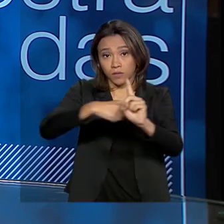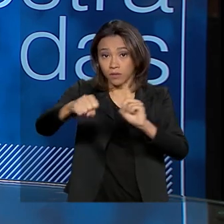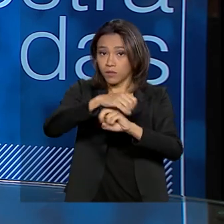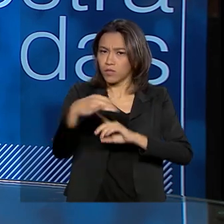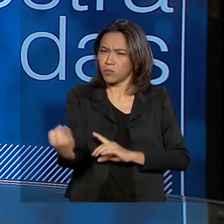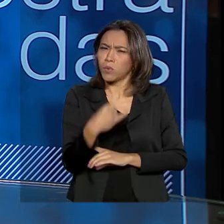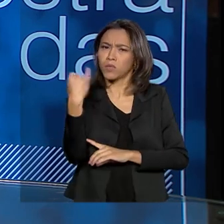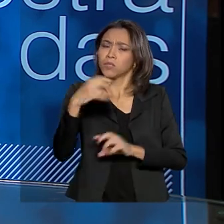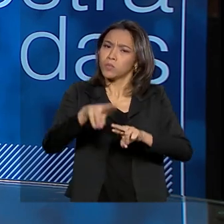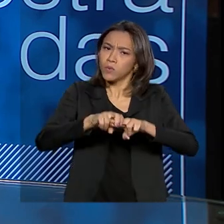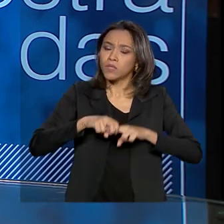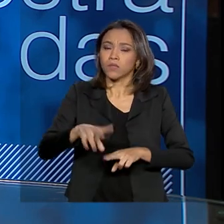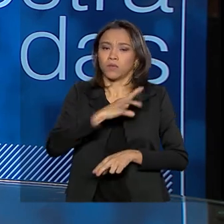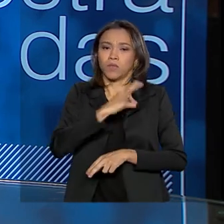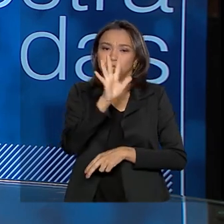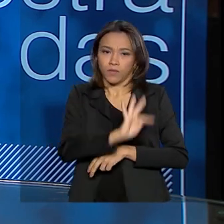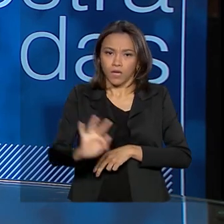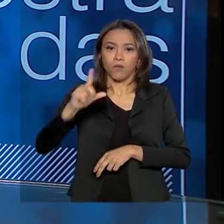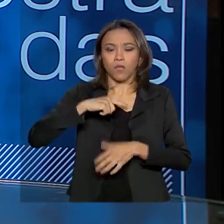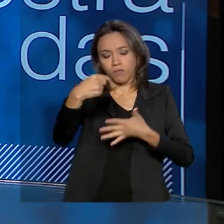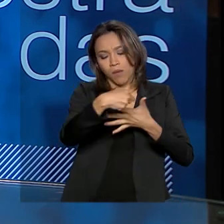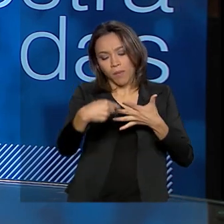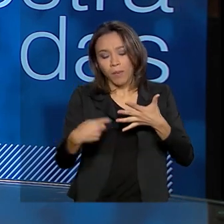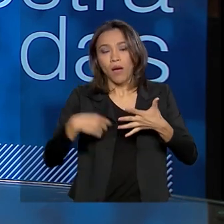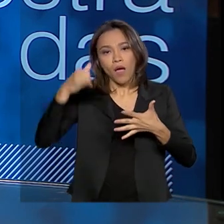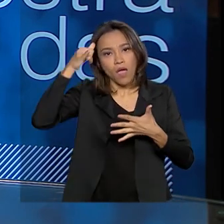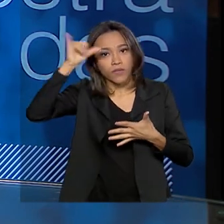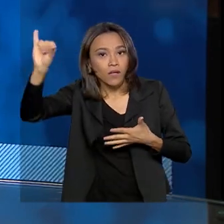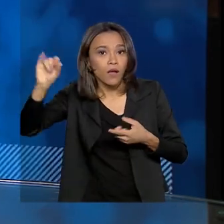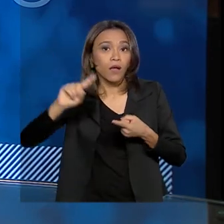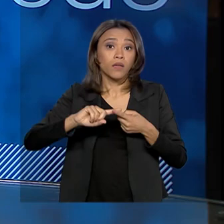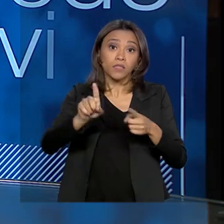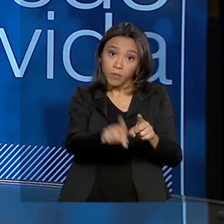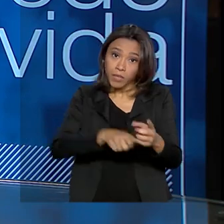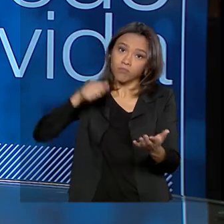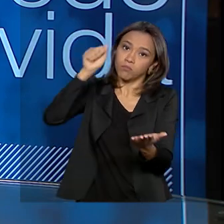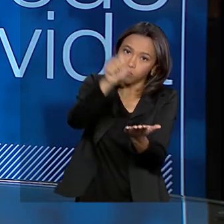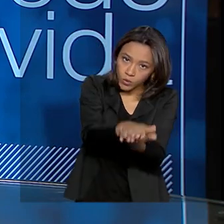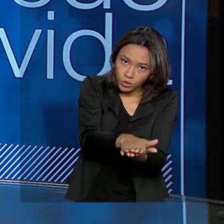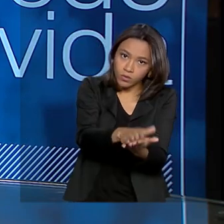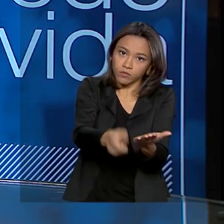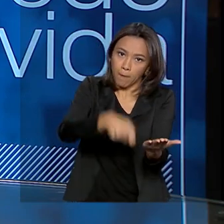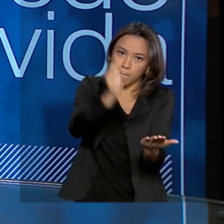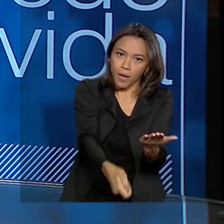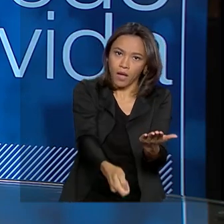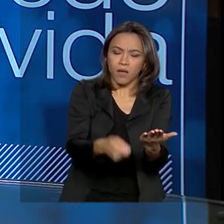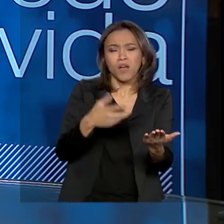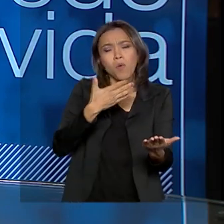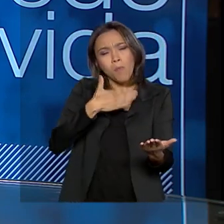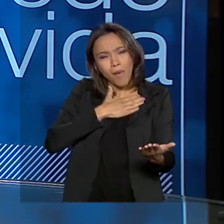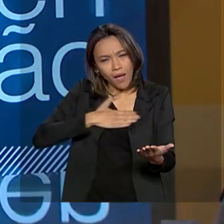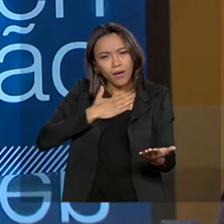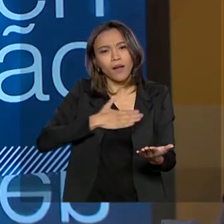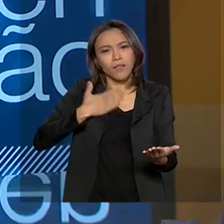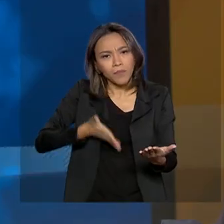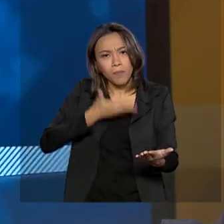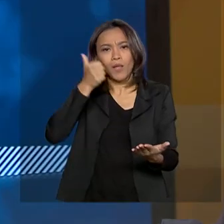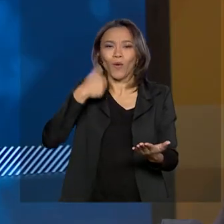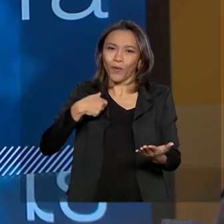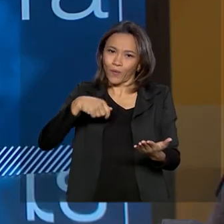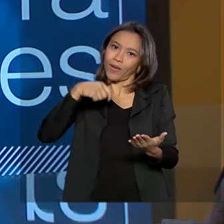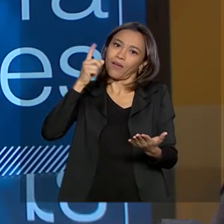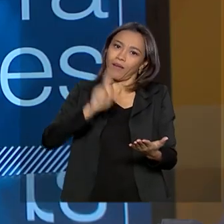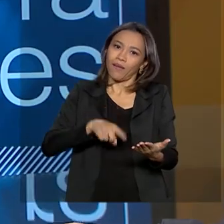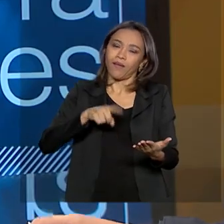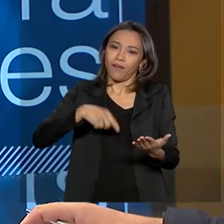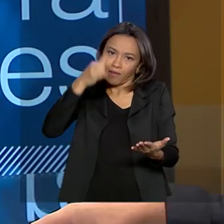Polícia Rodoviária Federal tem essas ações, a ação preventiva e a ação punitiva. Nos agrada mais a preventiva. E nesse sentido, uma